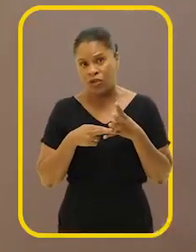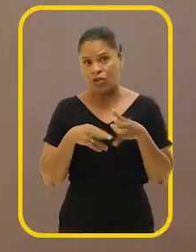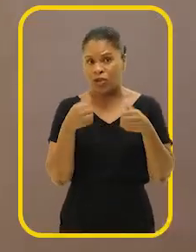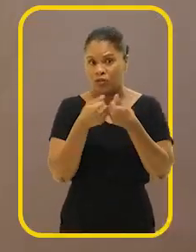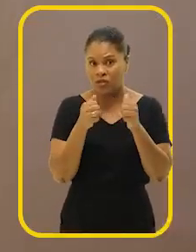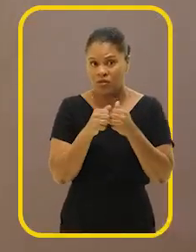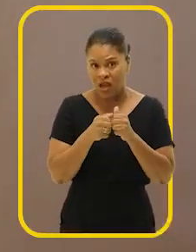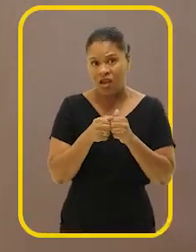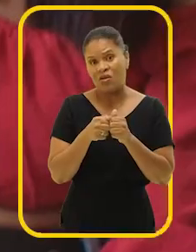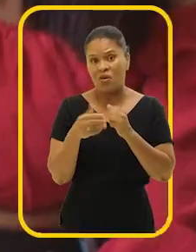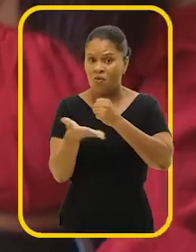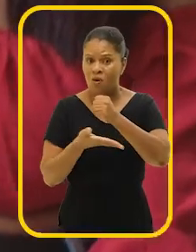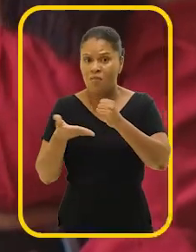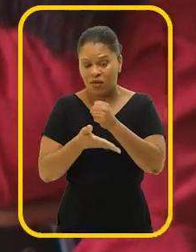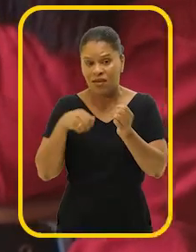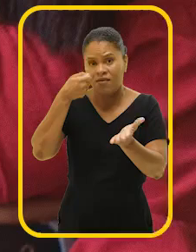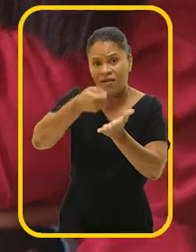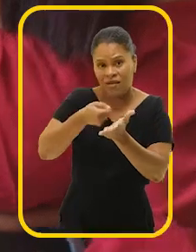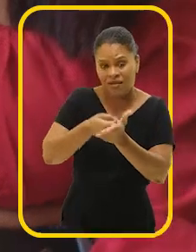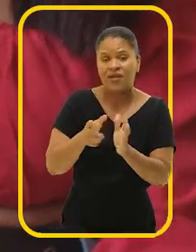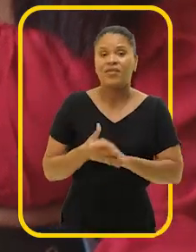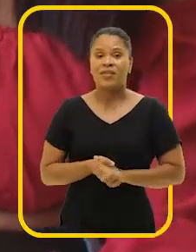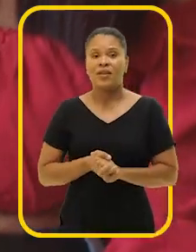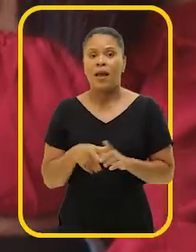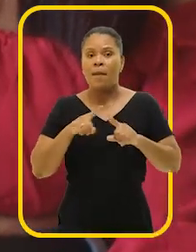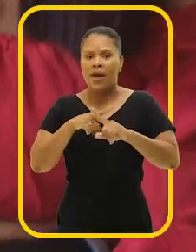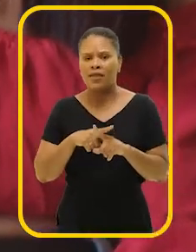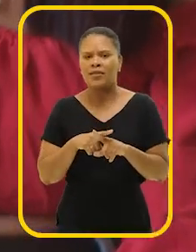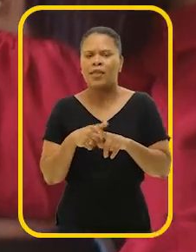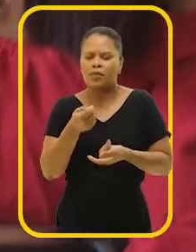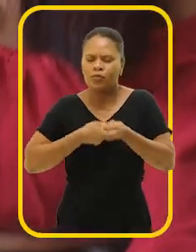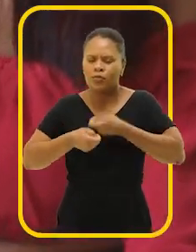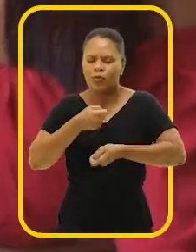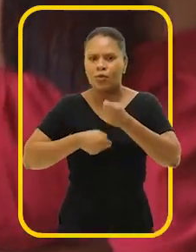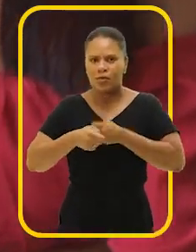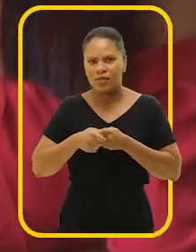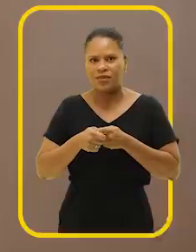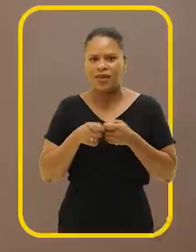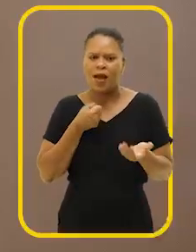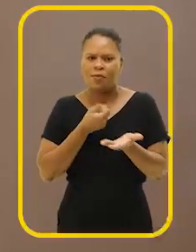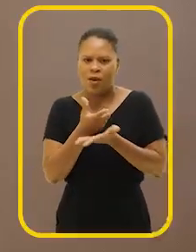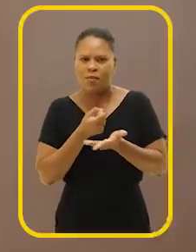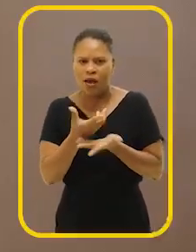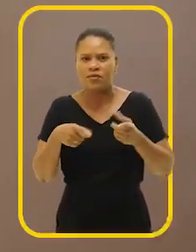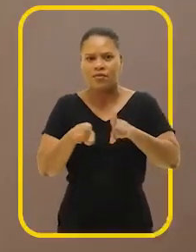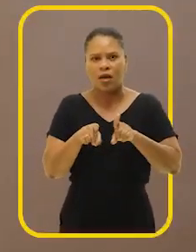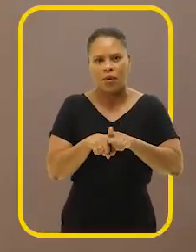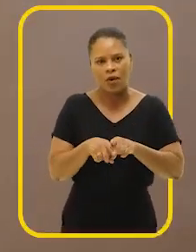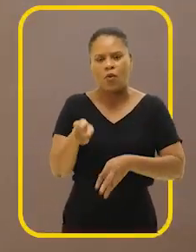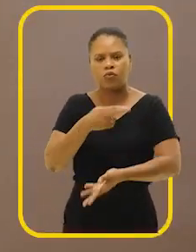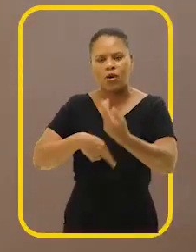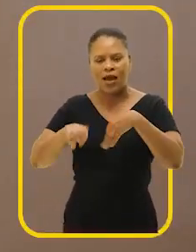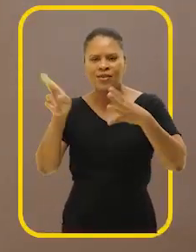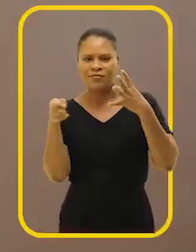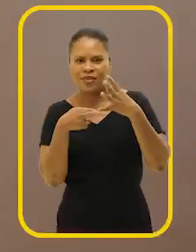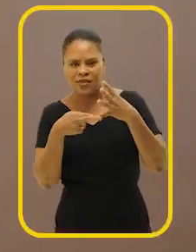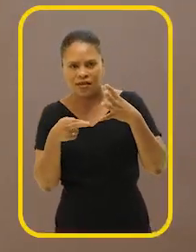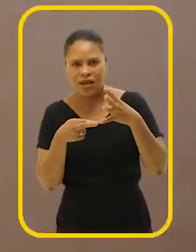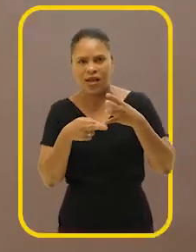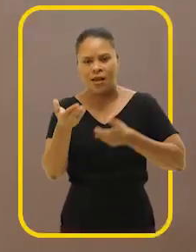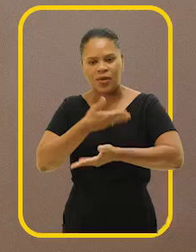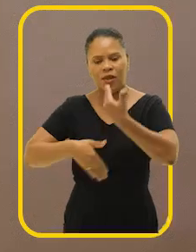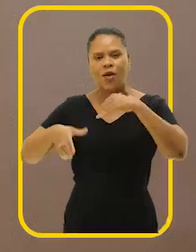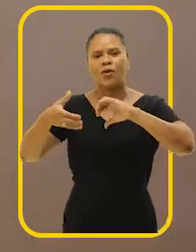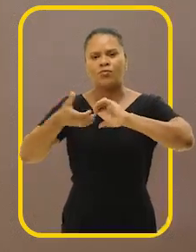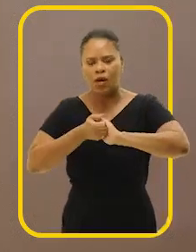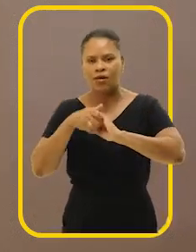passagem que o custo do pago. Se a economiza esses gastos através do investimento com recurso federal, parceiro e com licitiva privada,